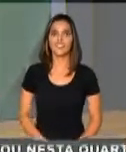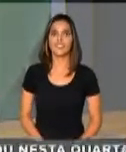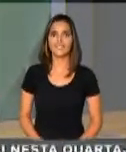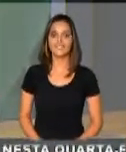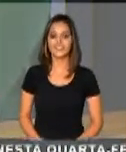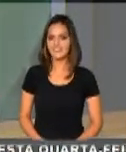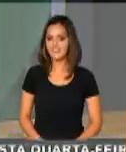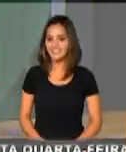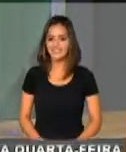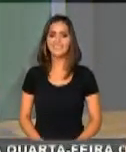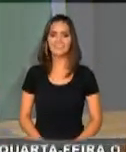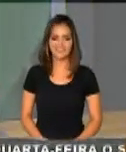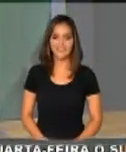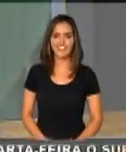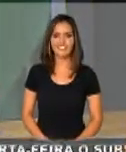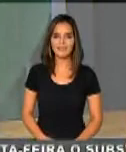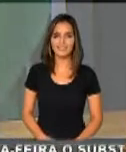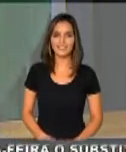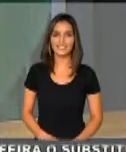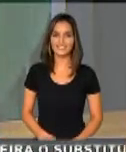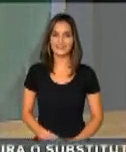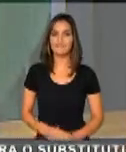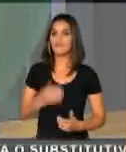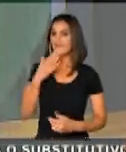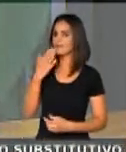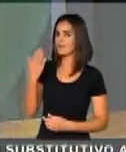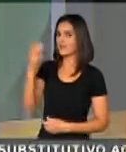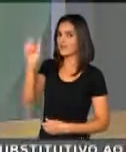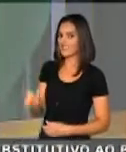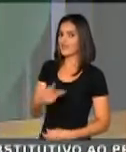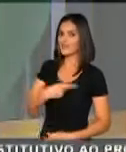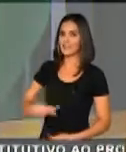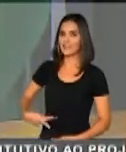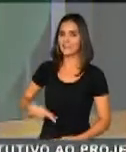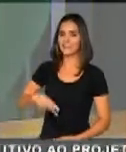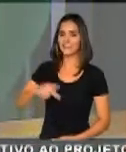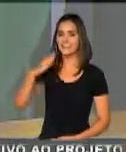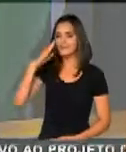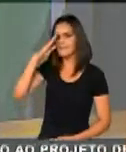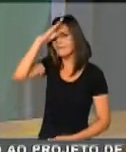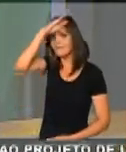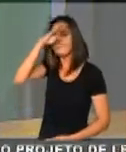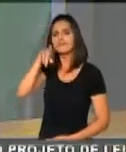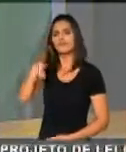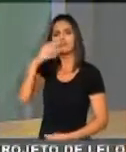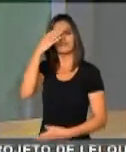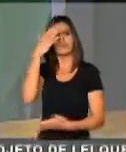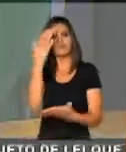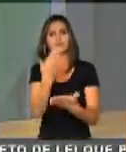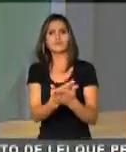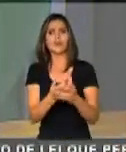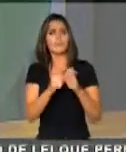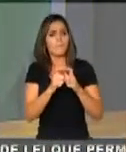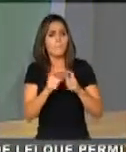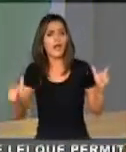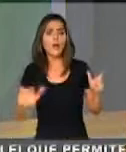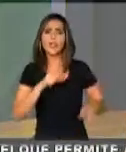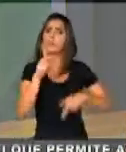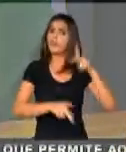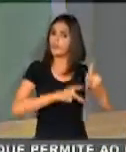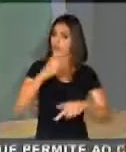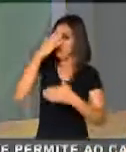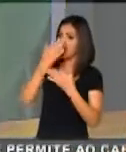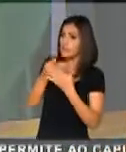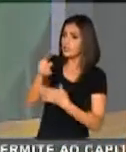Primeiro dos mais favorecidos. Eu peço aqui ao nosso presidente, Jair Bolsonaro, que tenha credibilidade da maioria da população